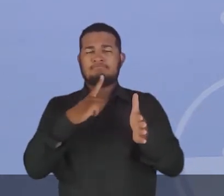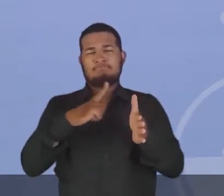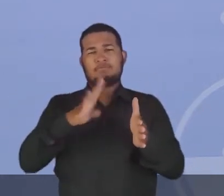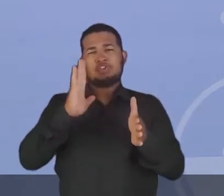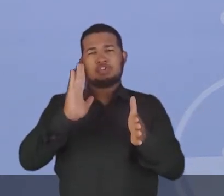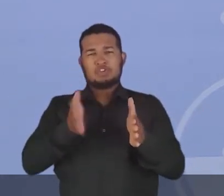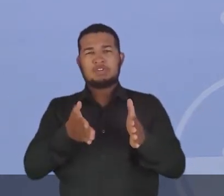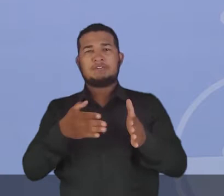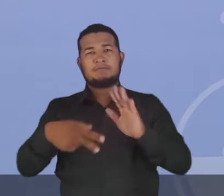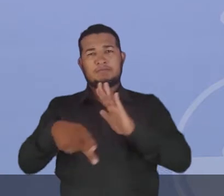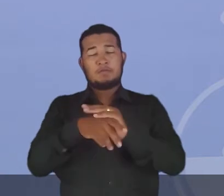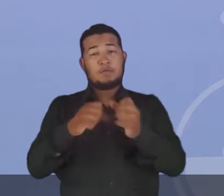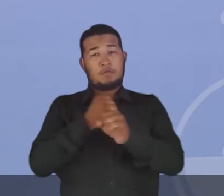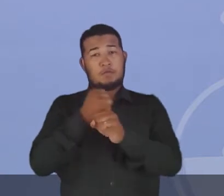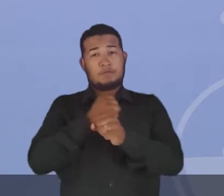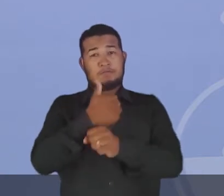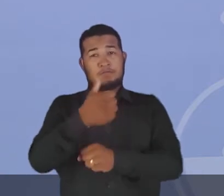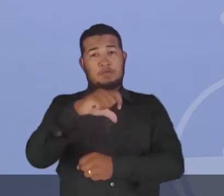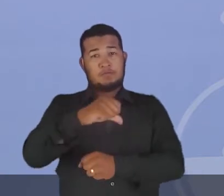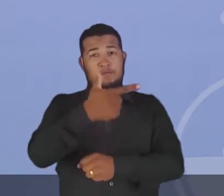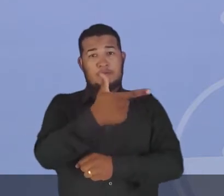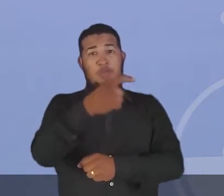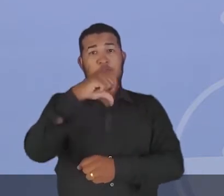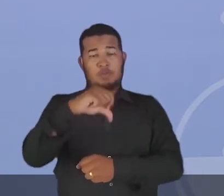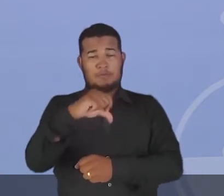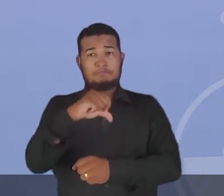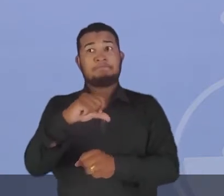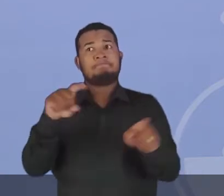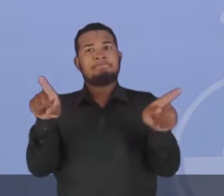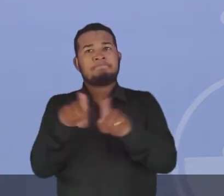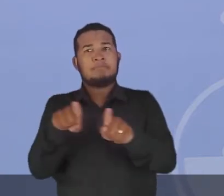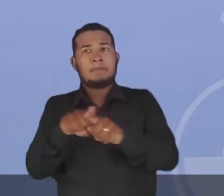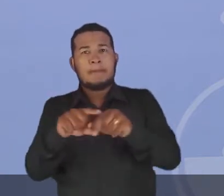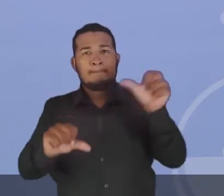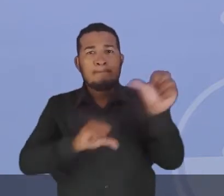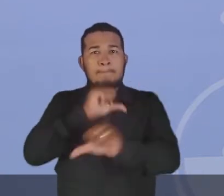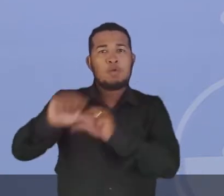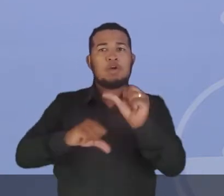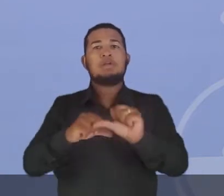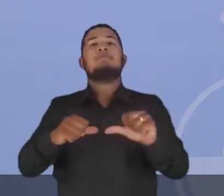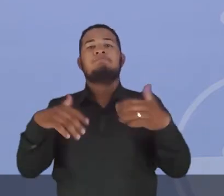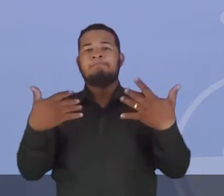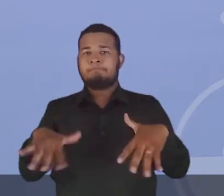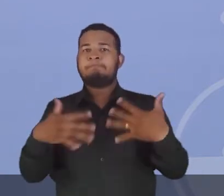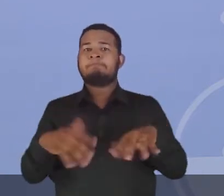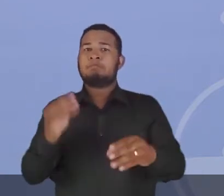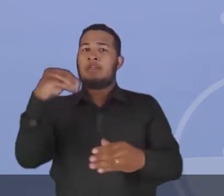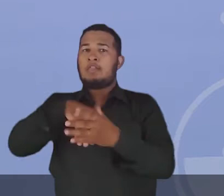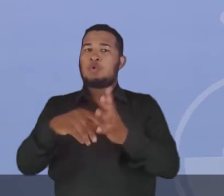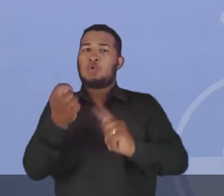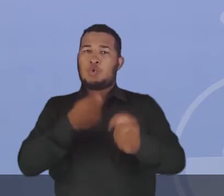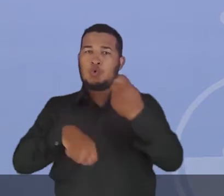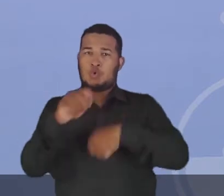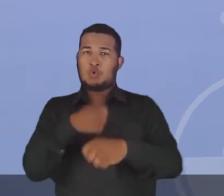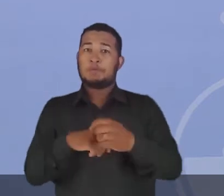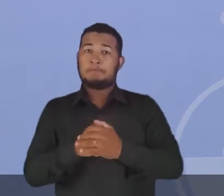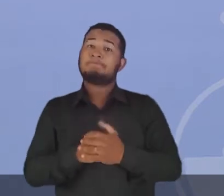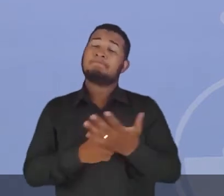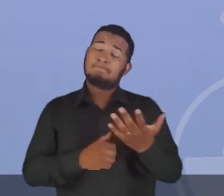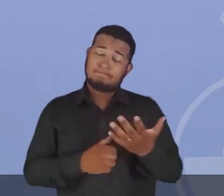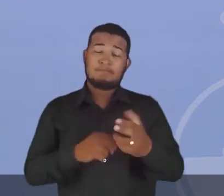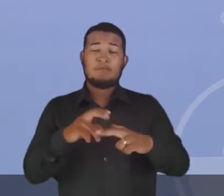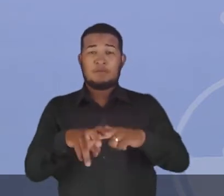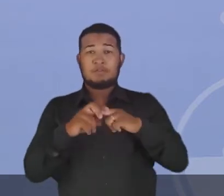de 1929, também vai fazer uma alteração significativa na nossa economia. E, claro,